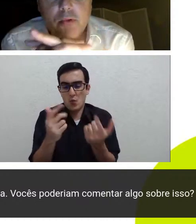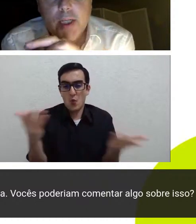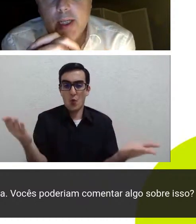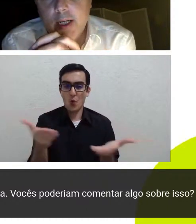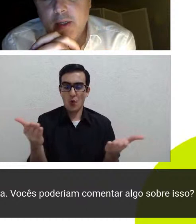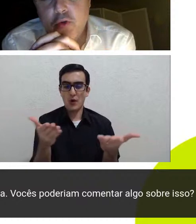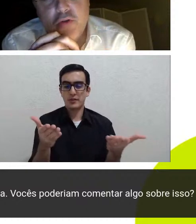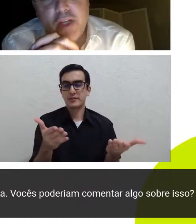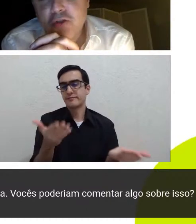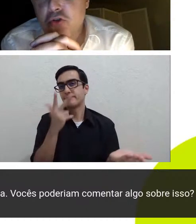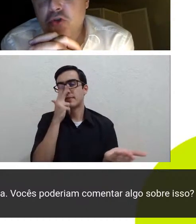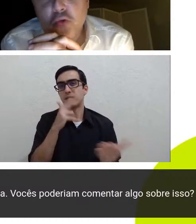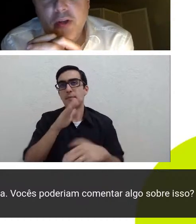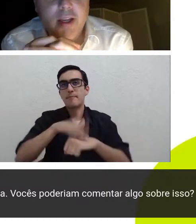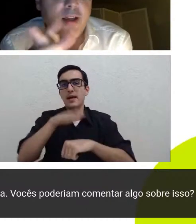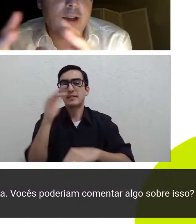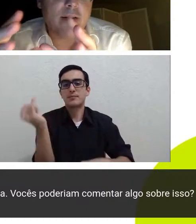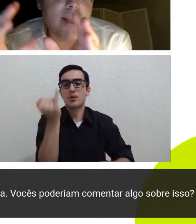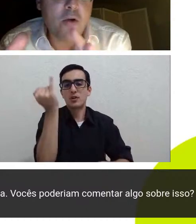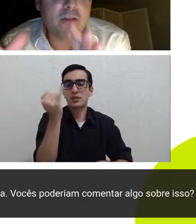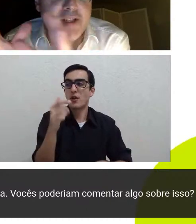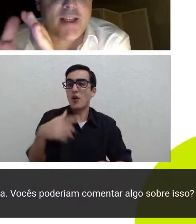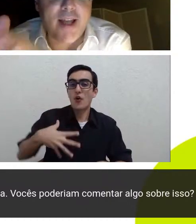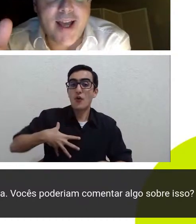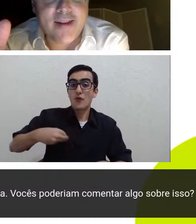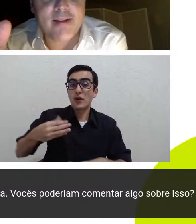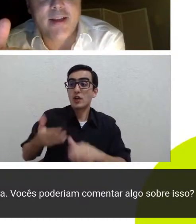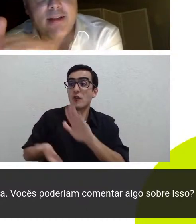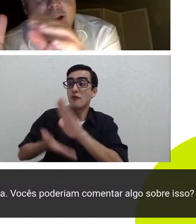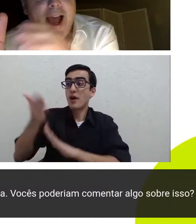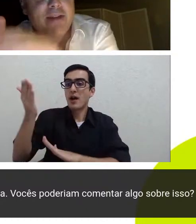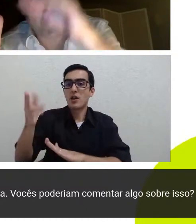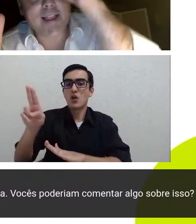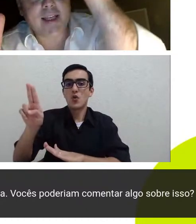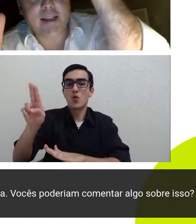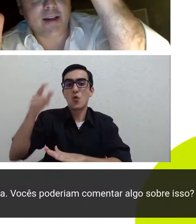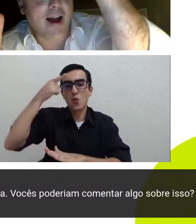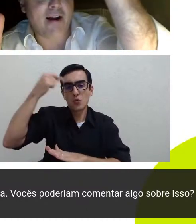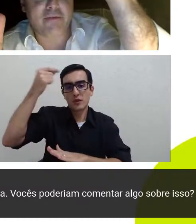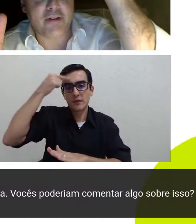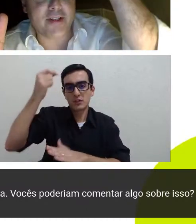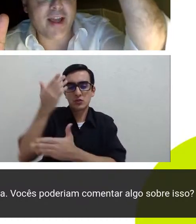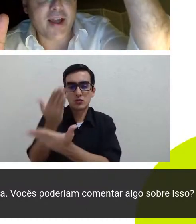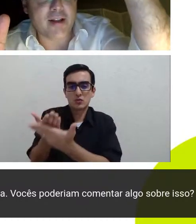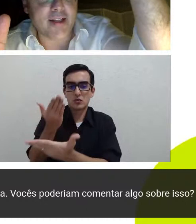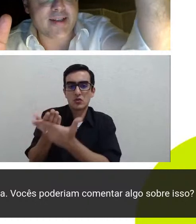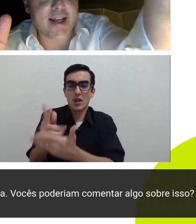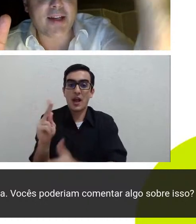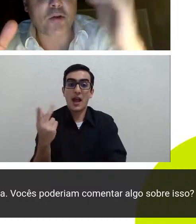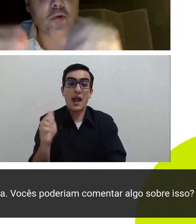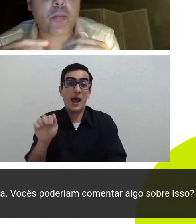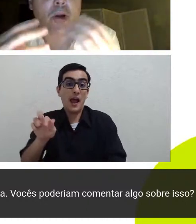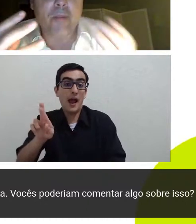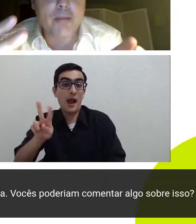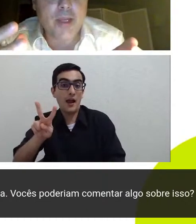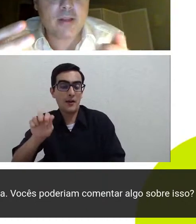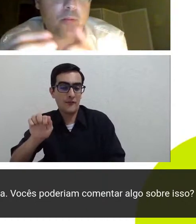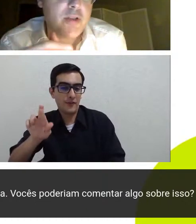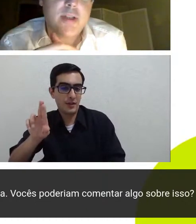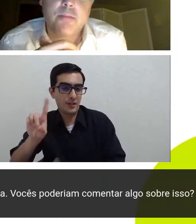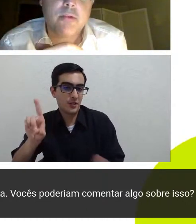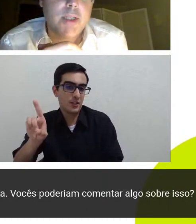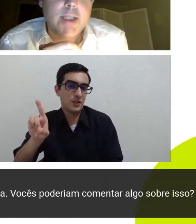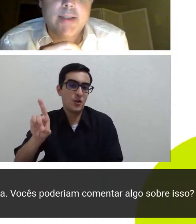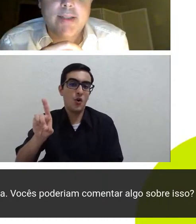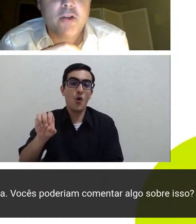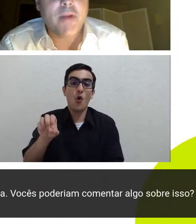exemplo que os filhos estudem na universidade da Ivy League Harvard Yale etc do que propriamente